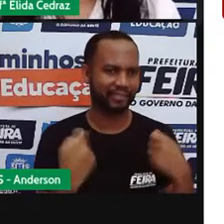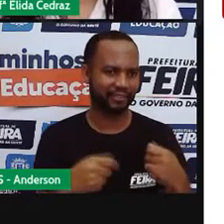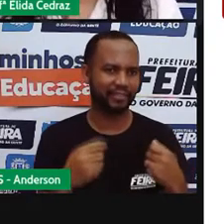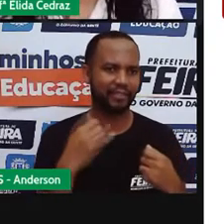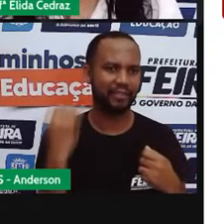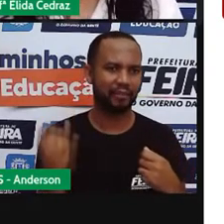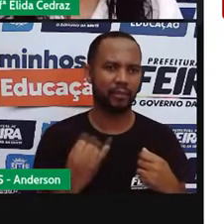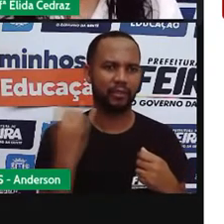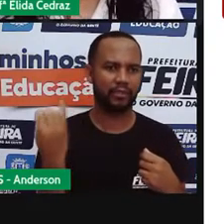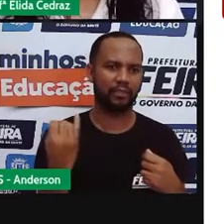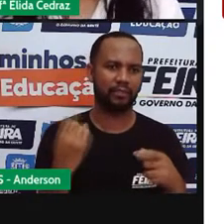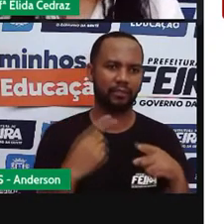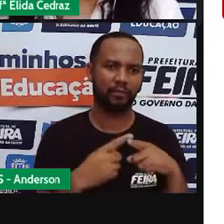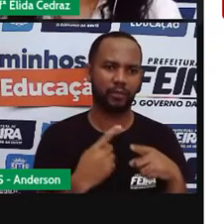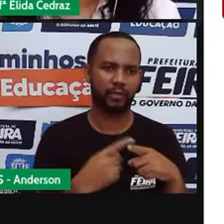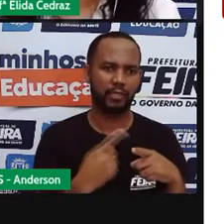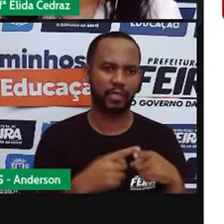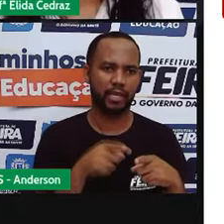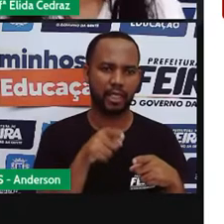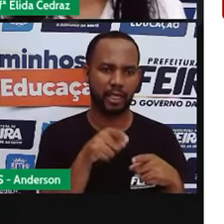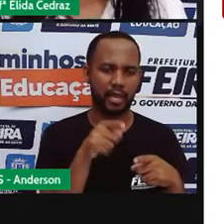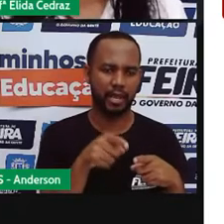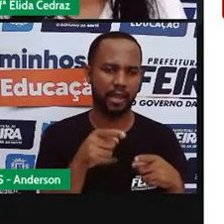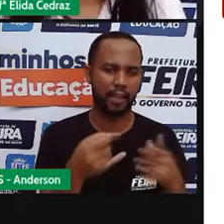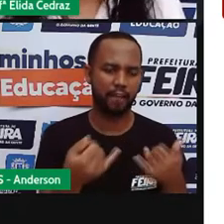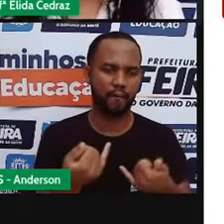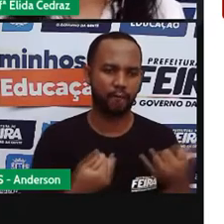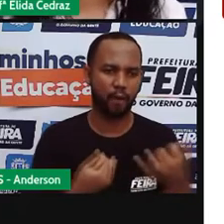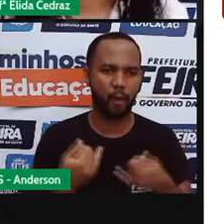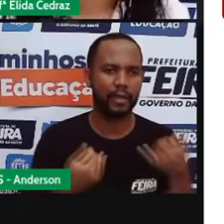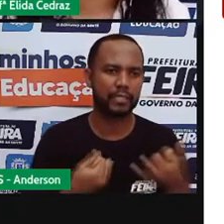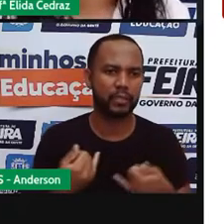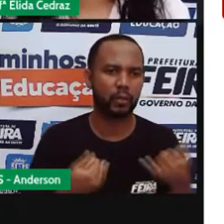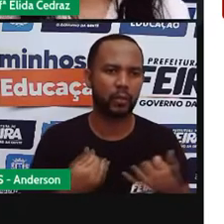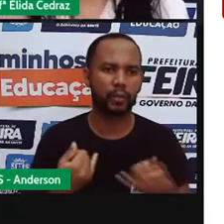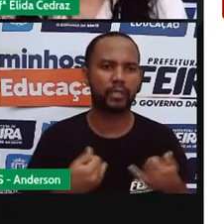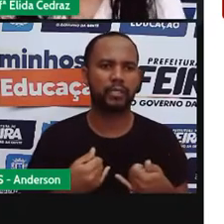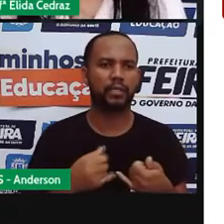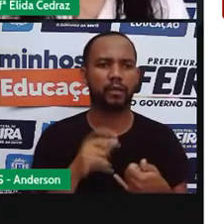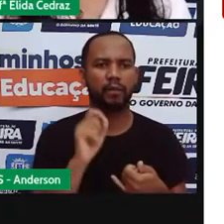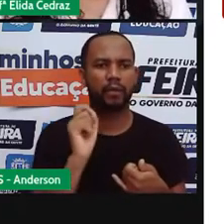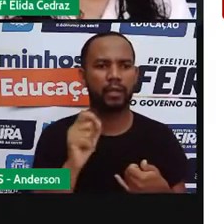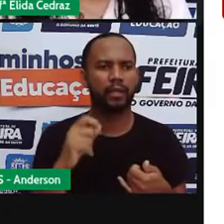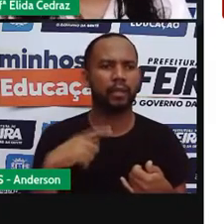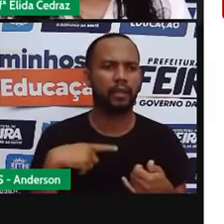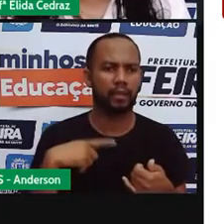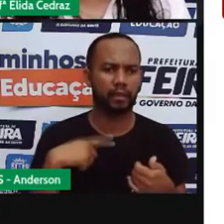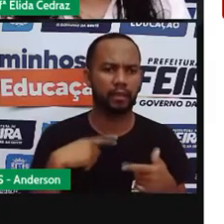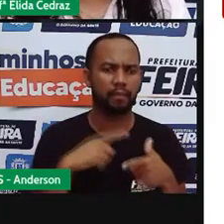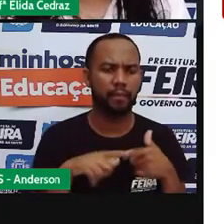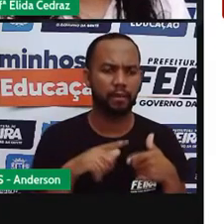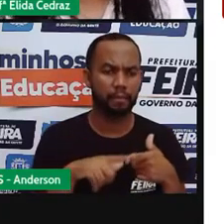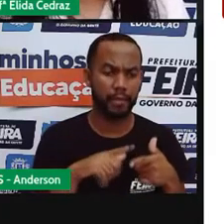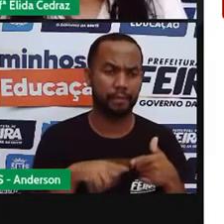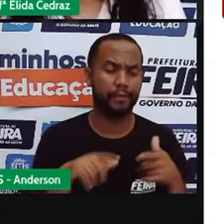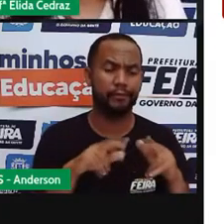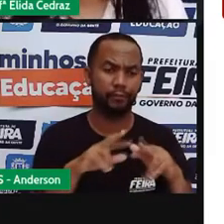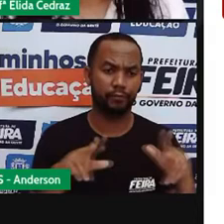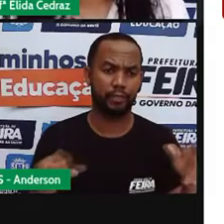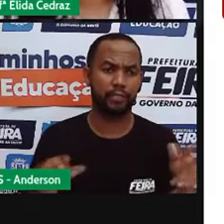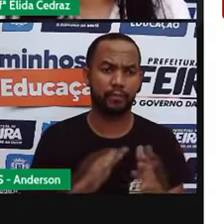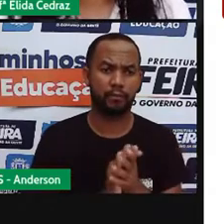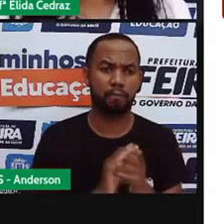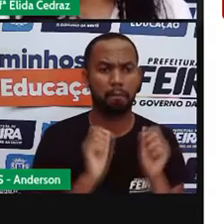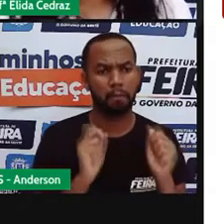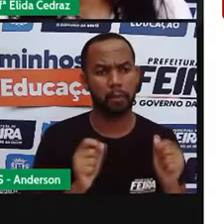vem no manual de instruções. Por que, Pro? Porque pode dar defeito na bateria daquele aparelho. ou dar